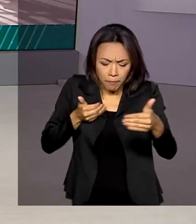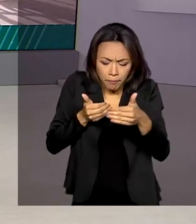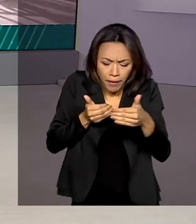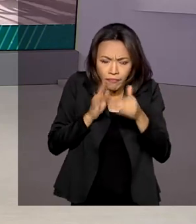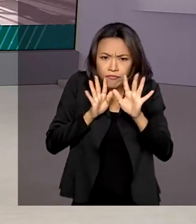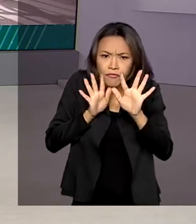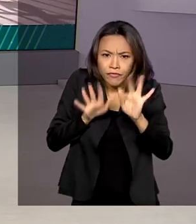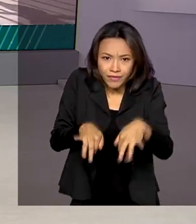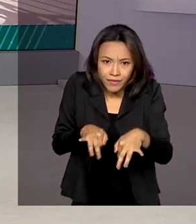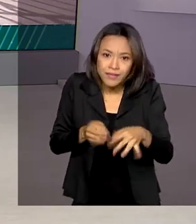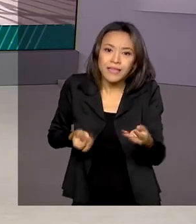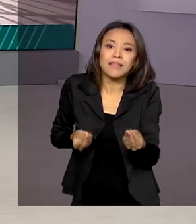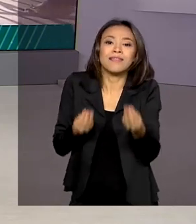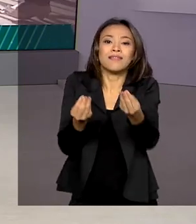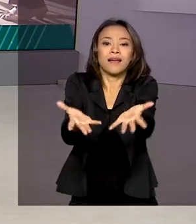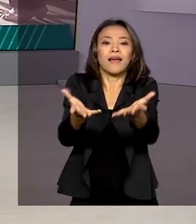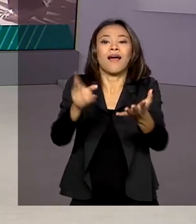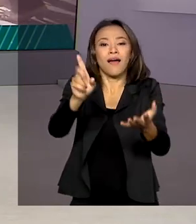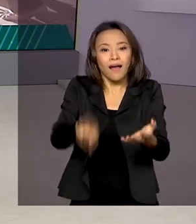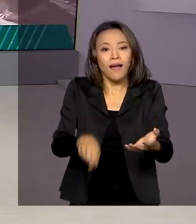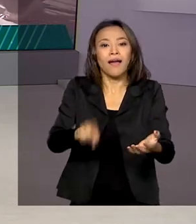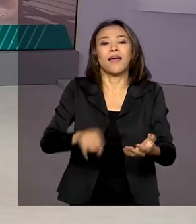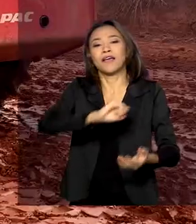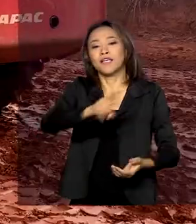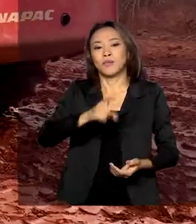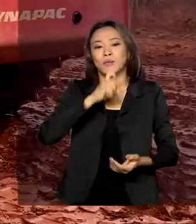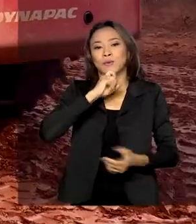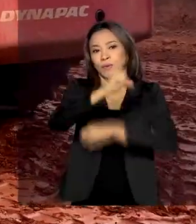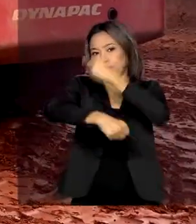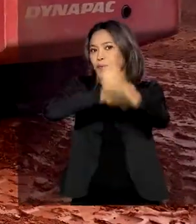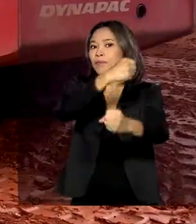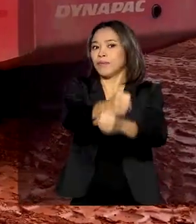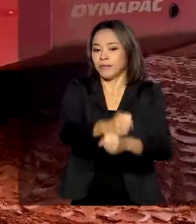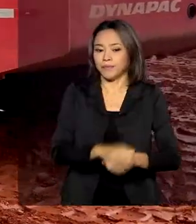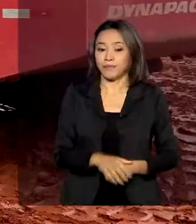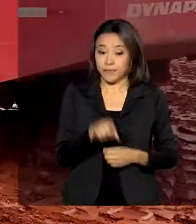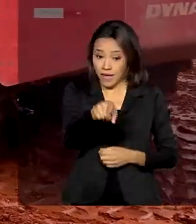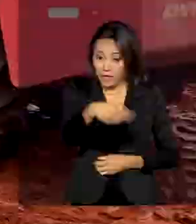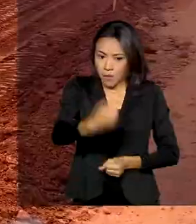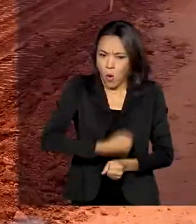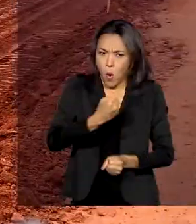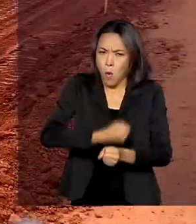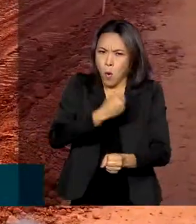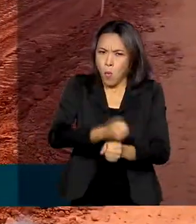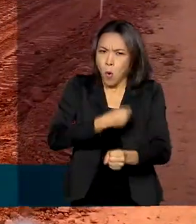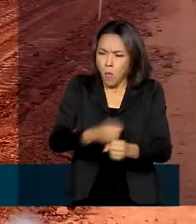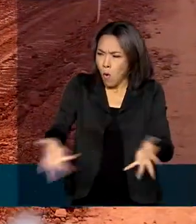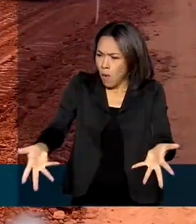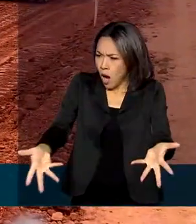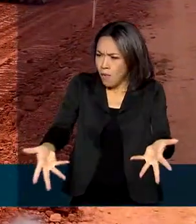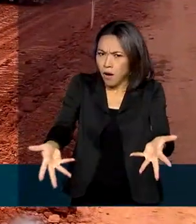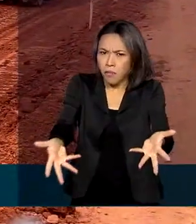previsão de entrega é julho do ano que vem. As obras estão a todo vapor.